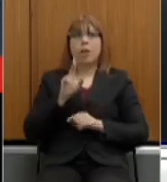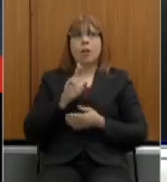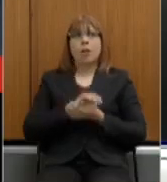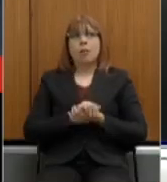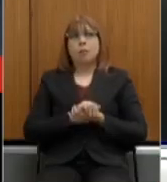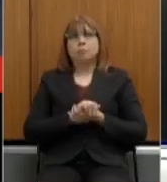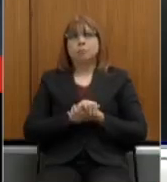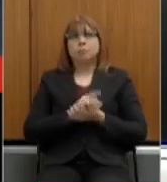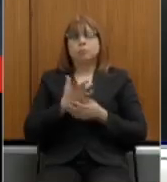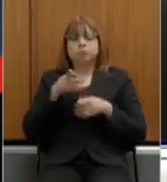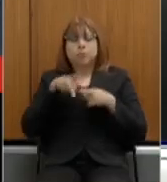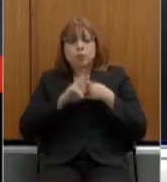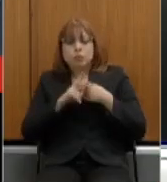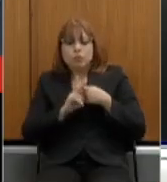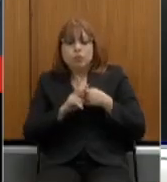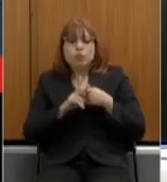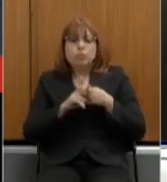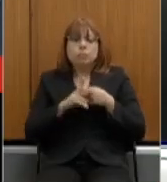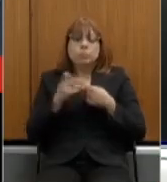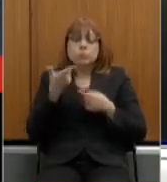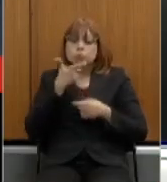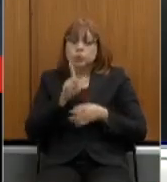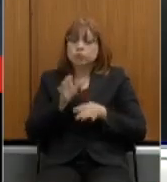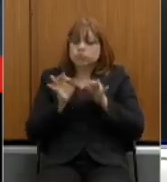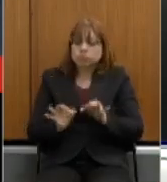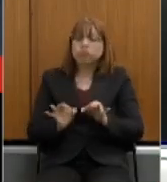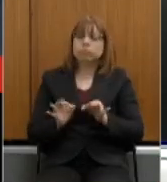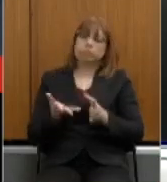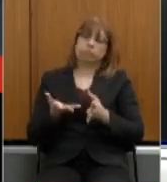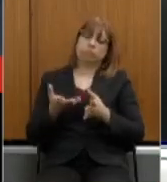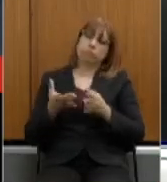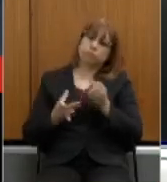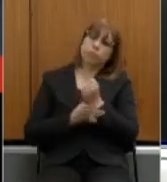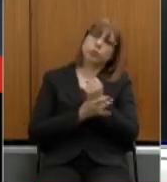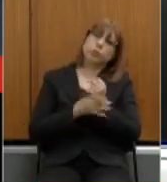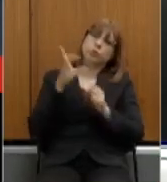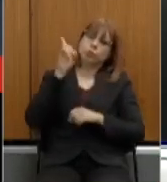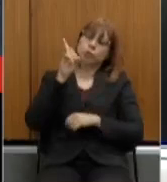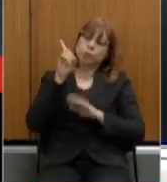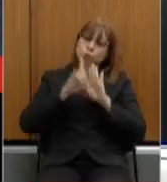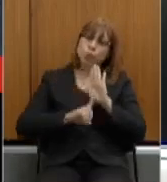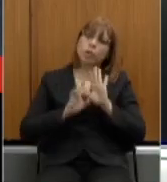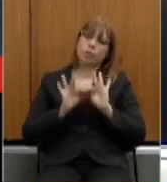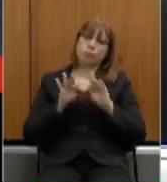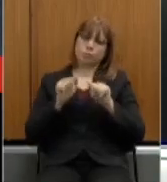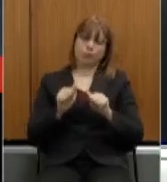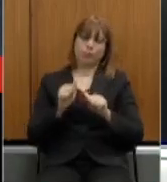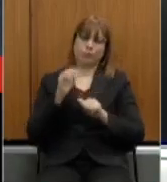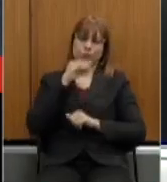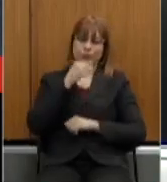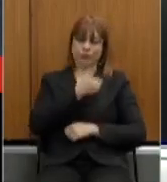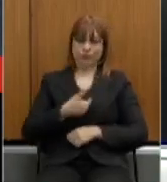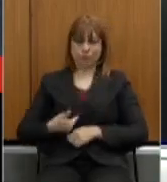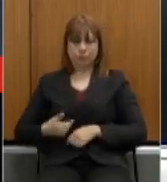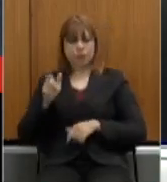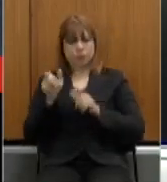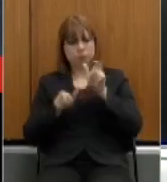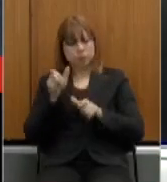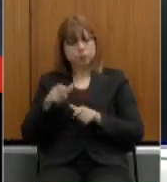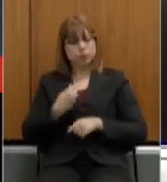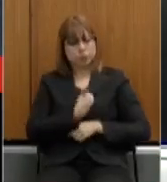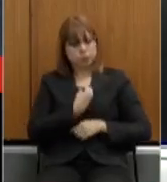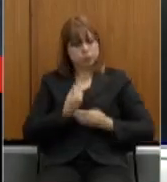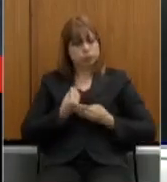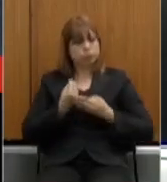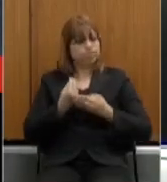manutenção dos direitos de todos os servidores, daqueles que atualmente compõem um funcionalismo estadual, daqueles que dedicaram